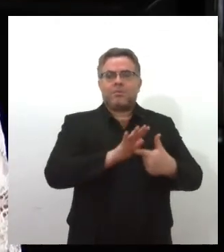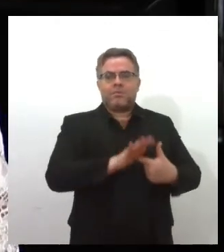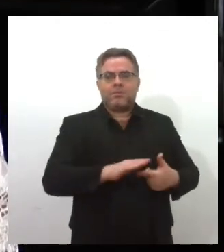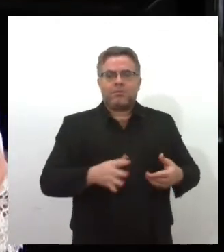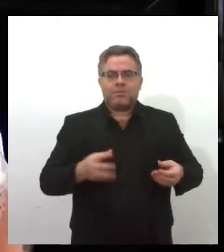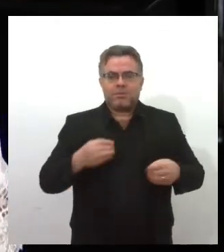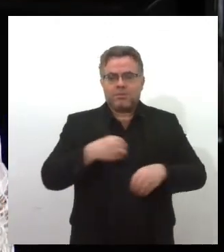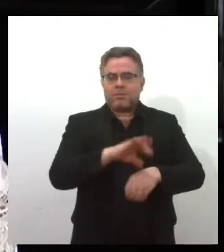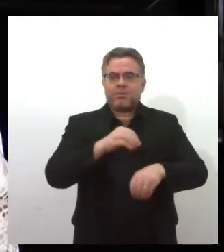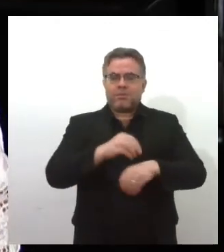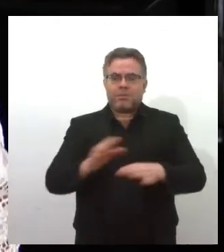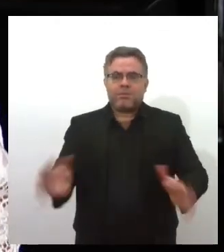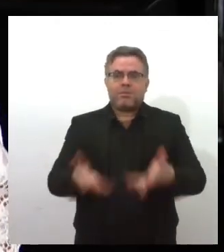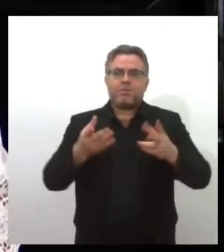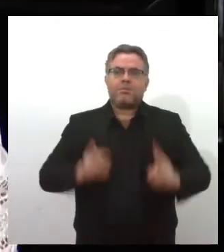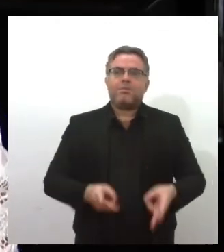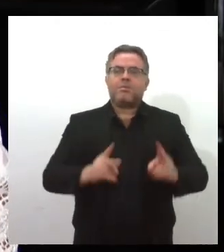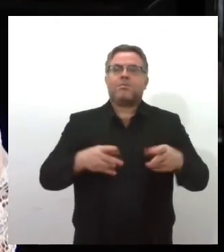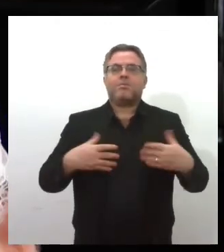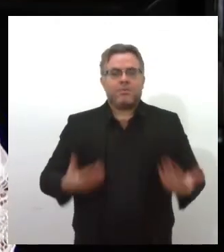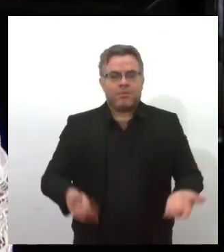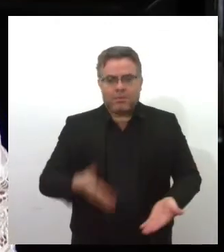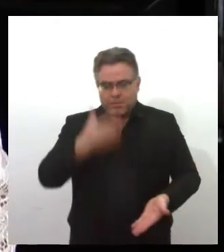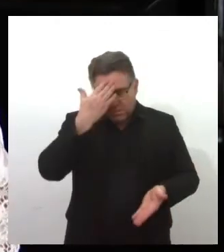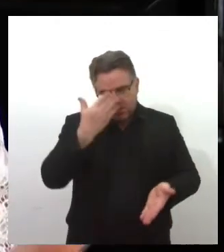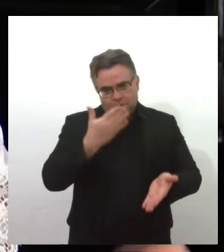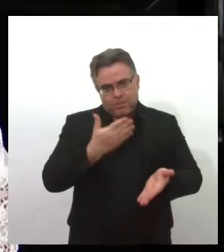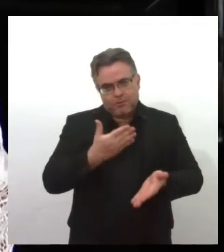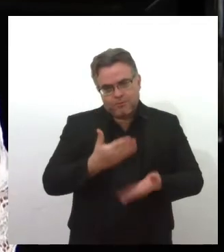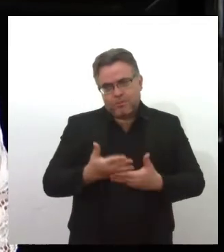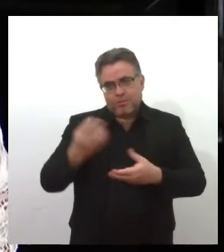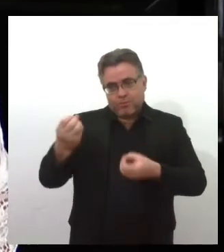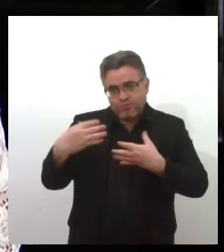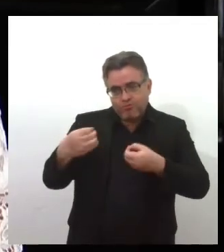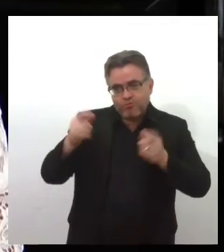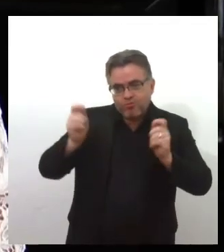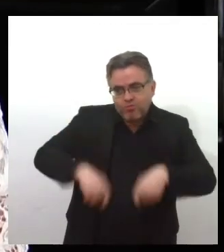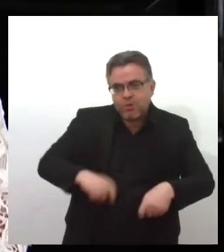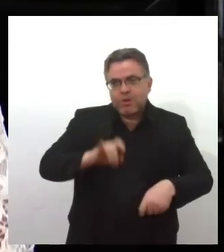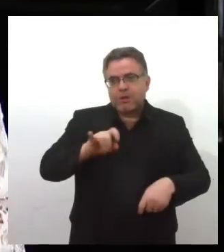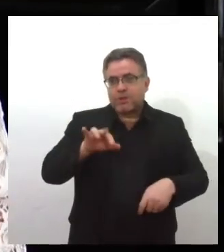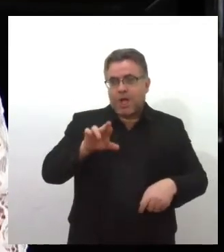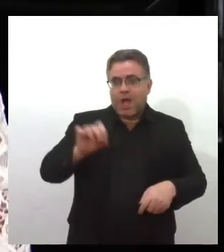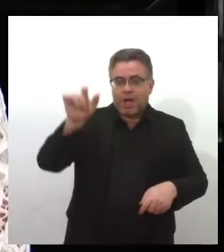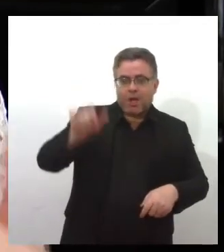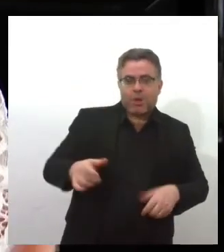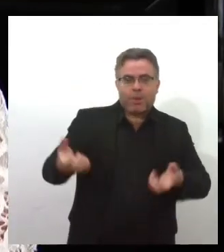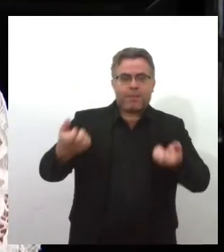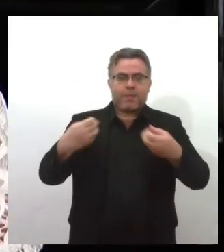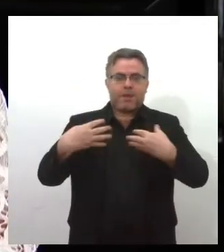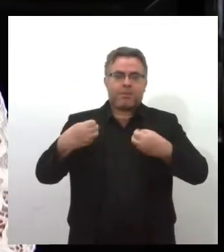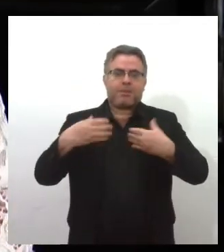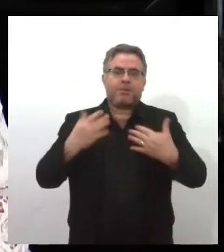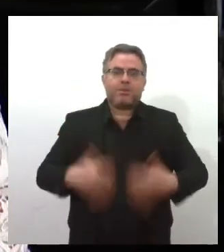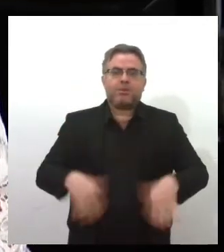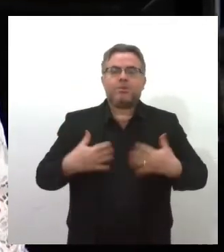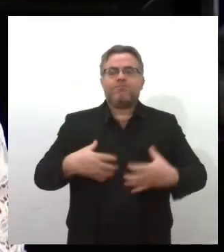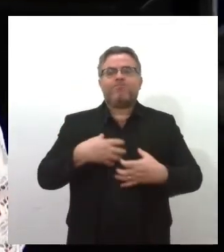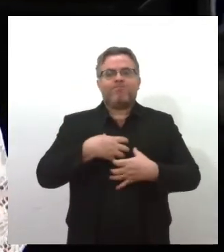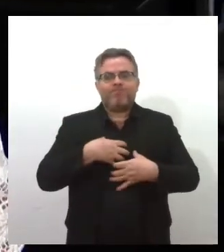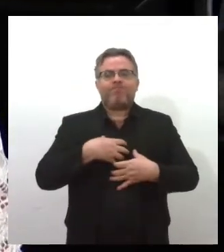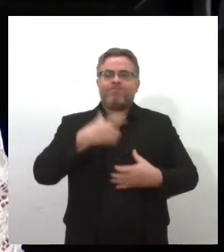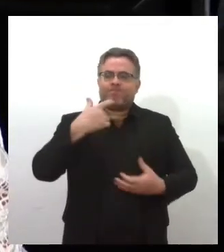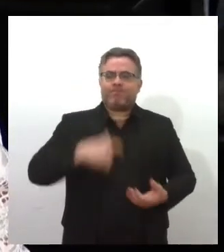semente que pudesse brotar. Eu acredito que essa semente que Jair de Andrade plantou, brotou